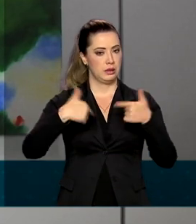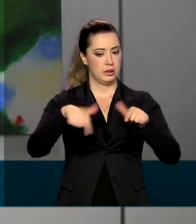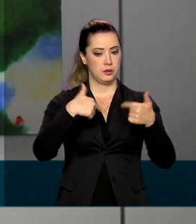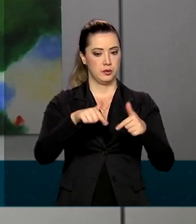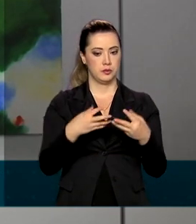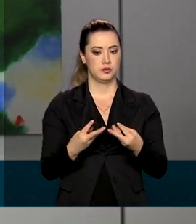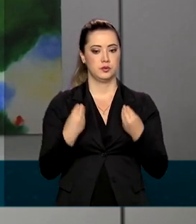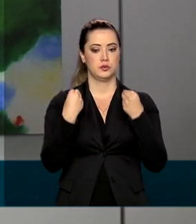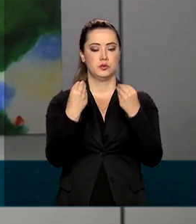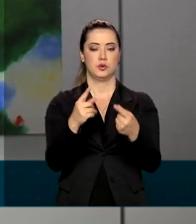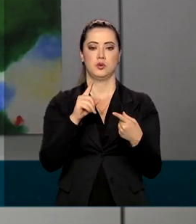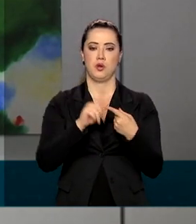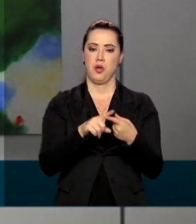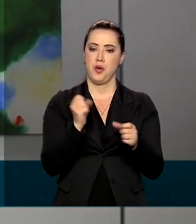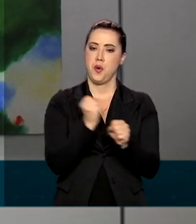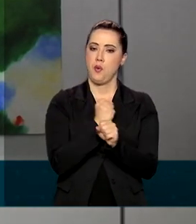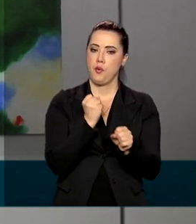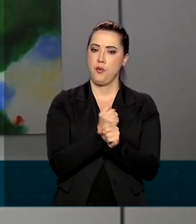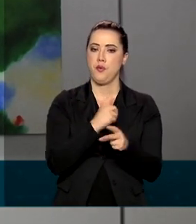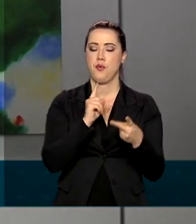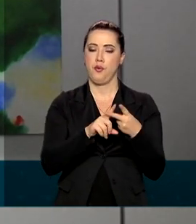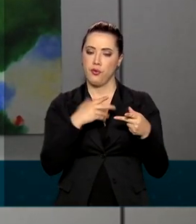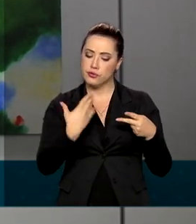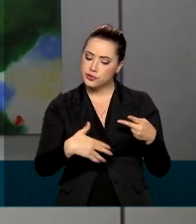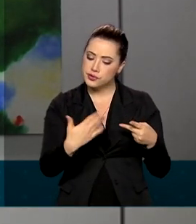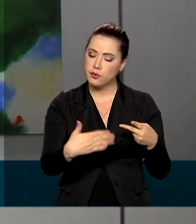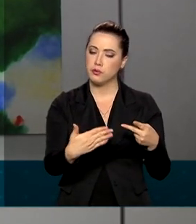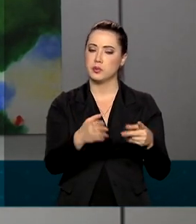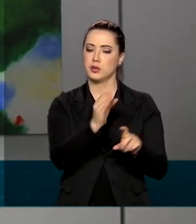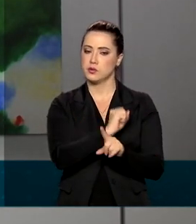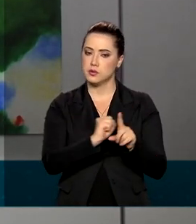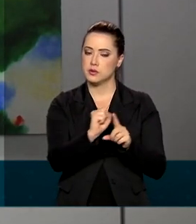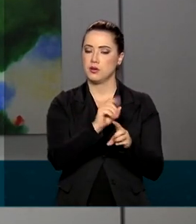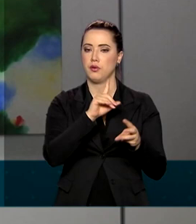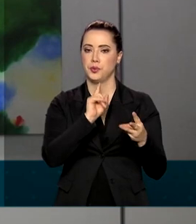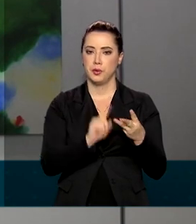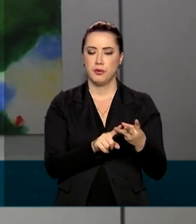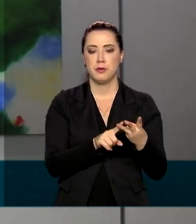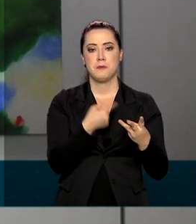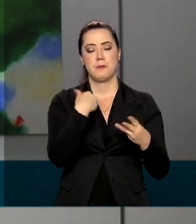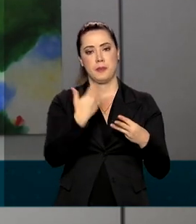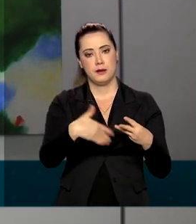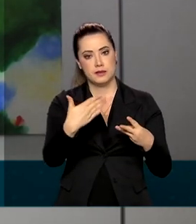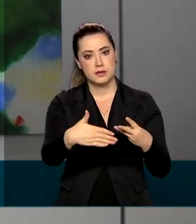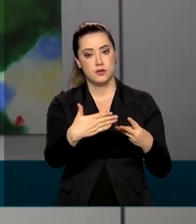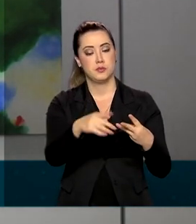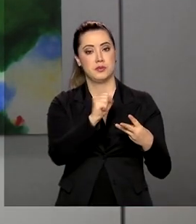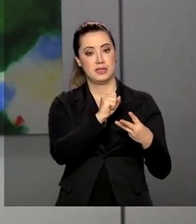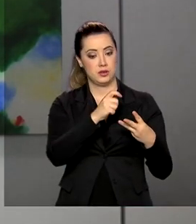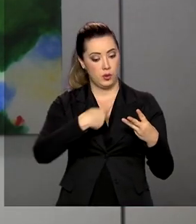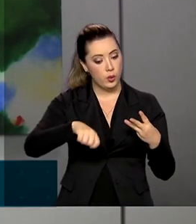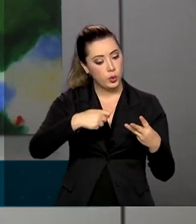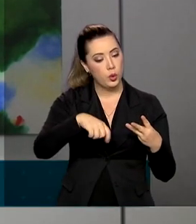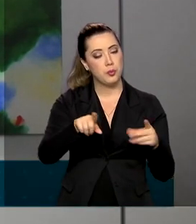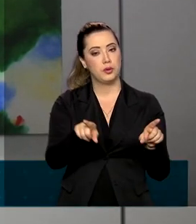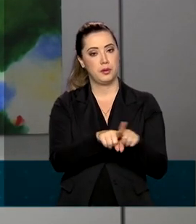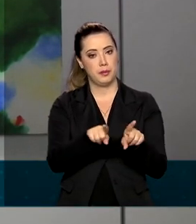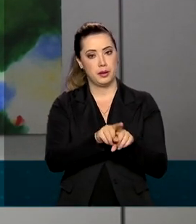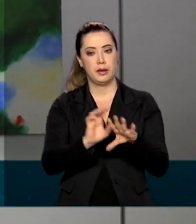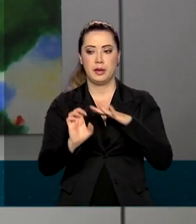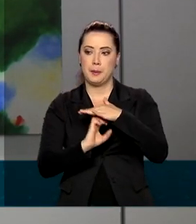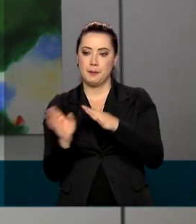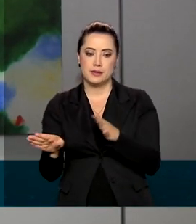do eixo de infraestrutura, dentro do eixo de desenvolvimento institucional, dentro do eixo de desenvolvimento social e econômico, empresas